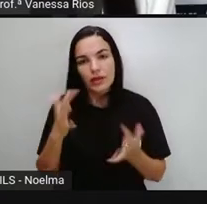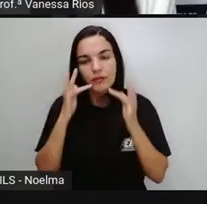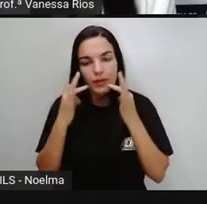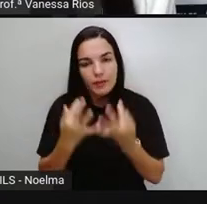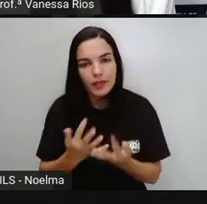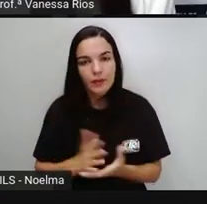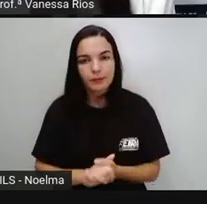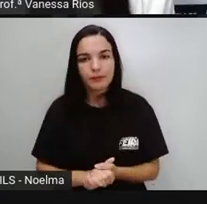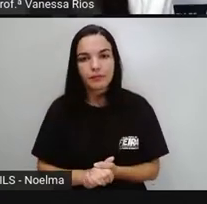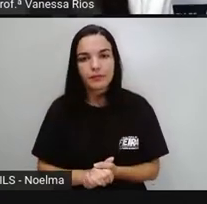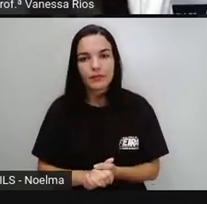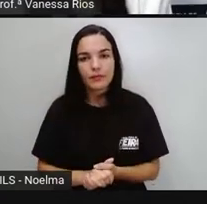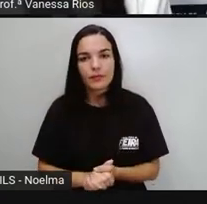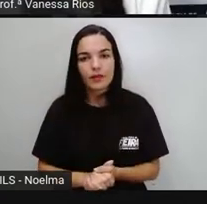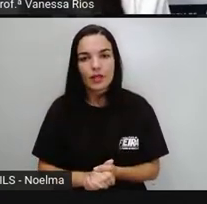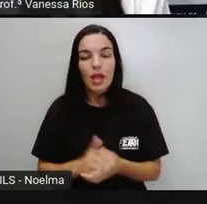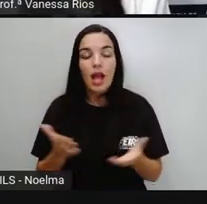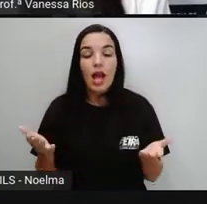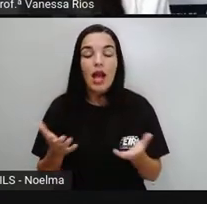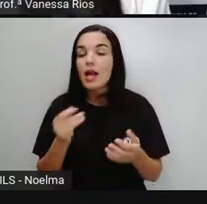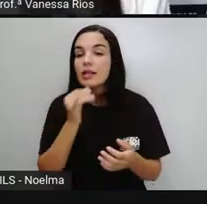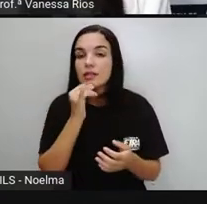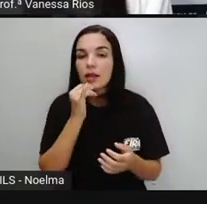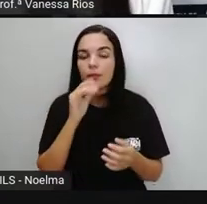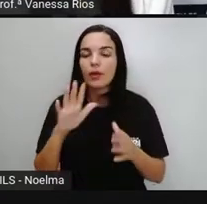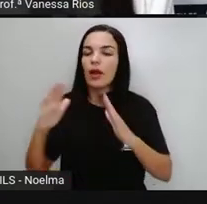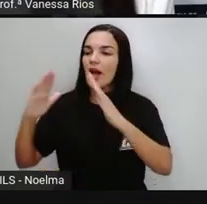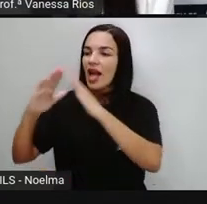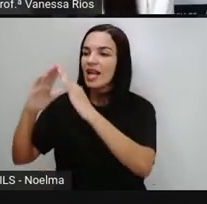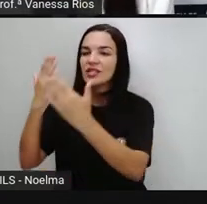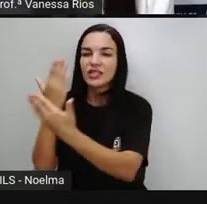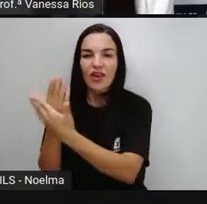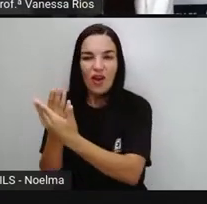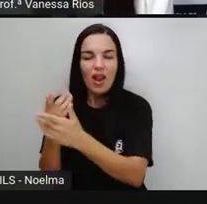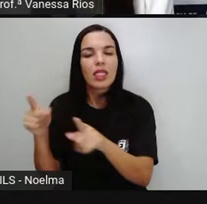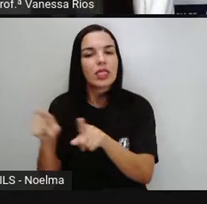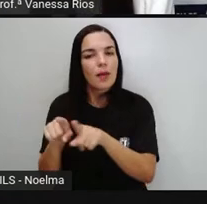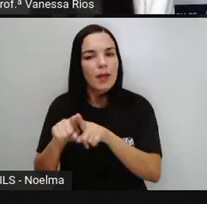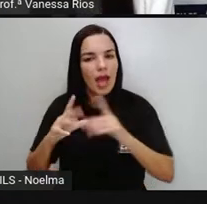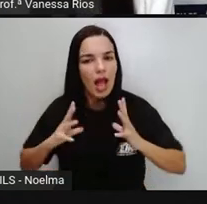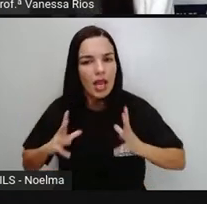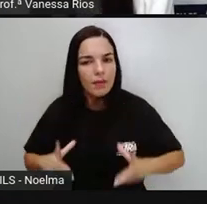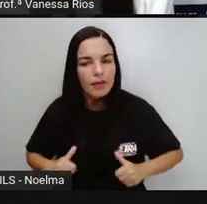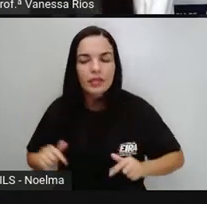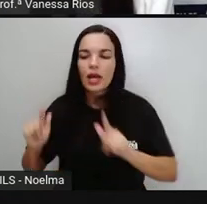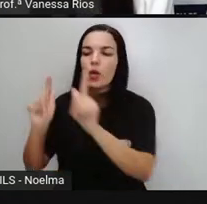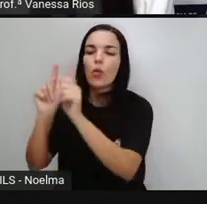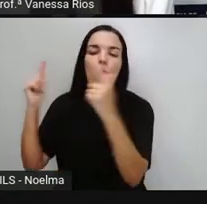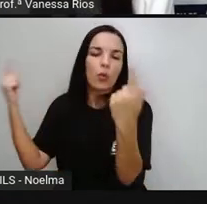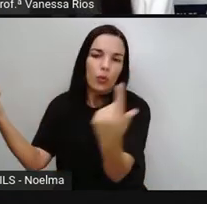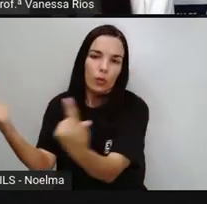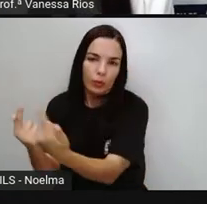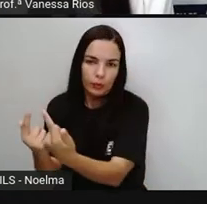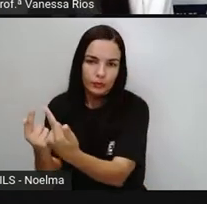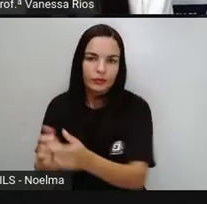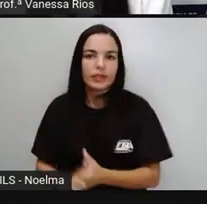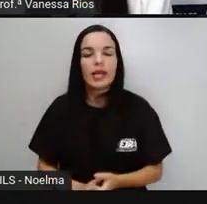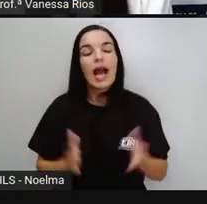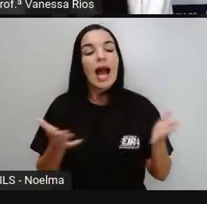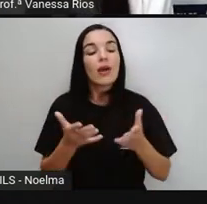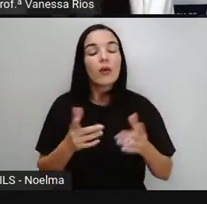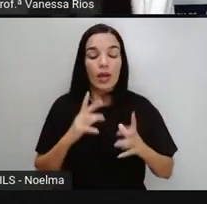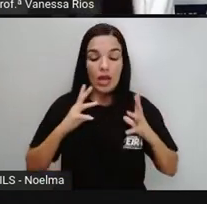exemplo Que é desenvolvida No ambiente Da escola Também é um processo De higiene Coletiva E a higiene